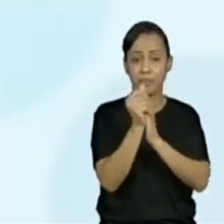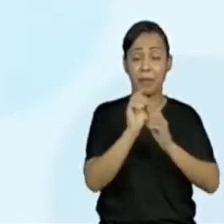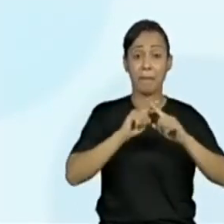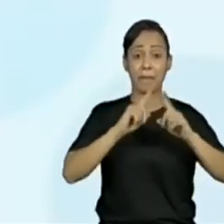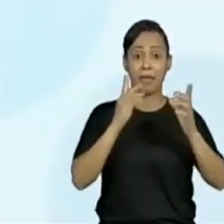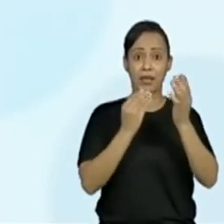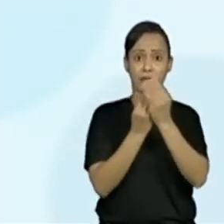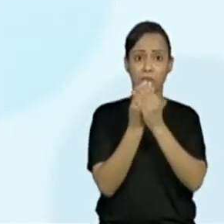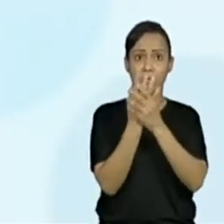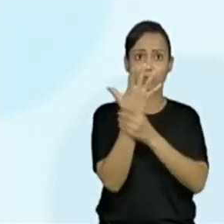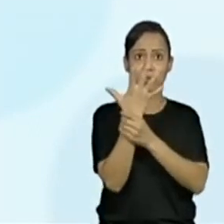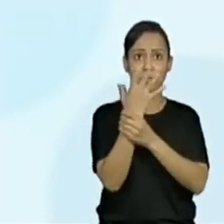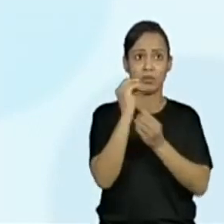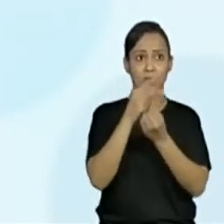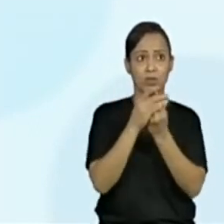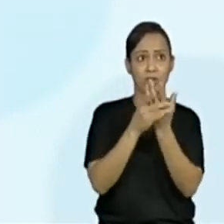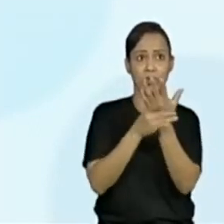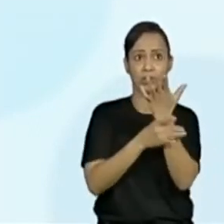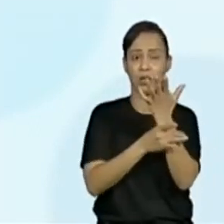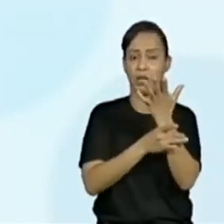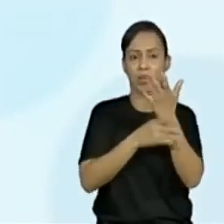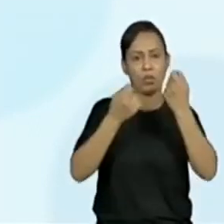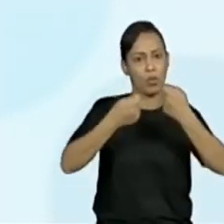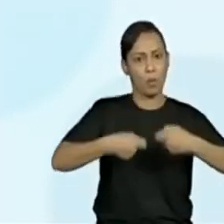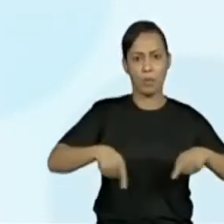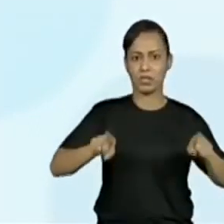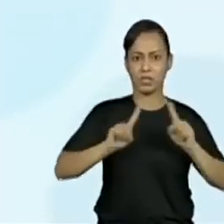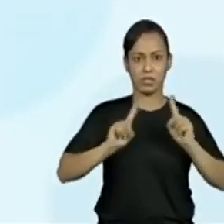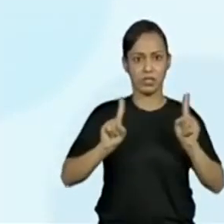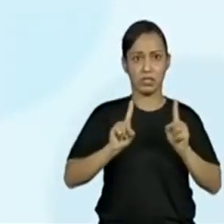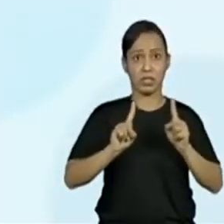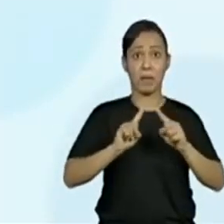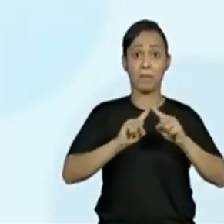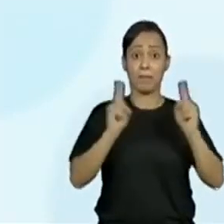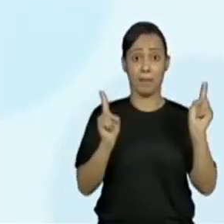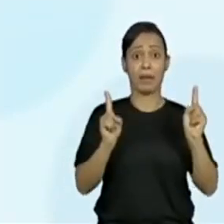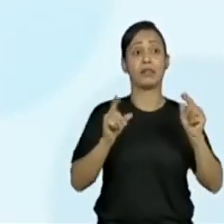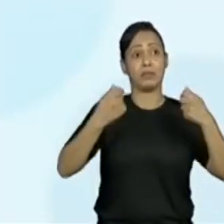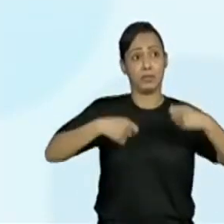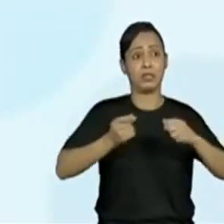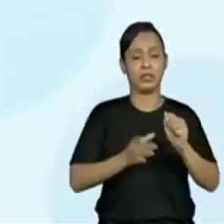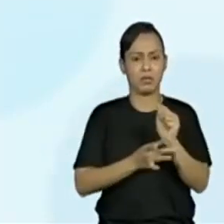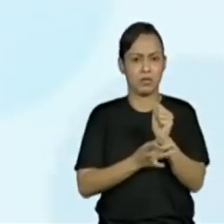nem máscara cirúrgica, apenas seguir as normas de higienização.